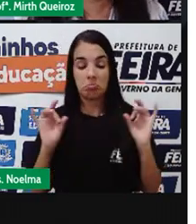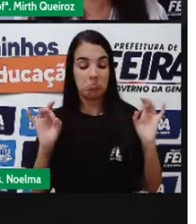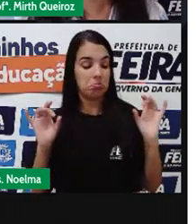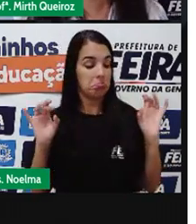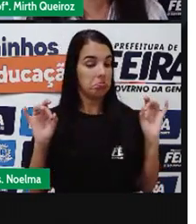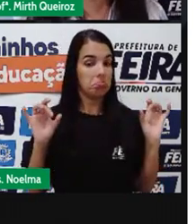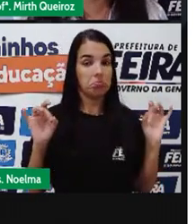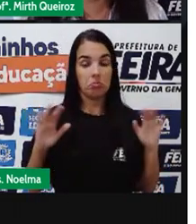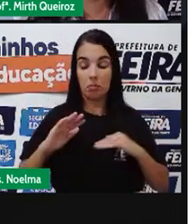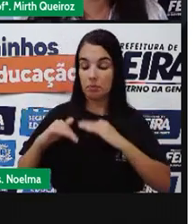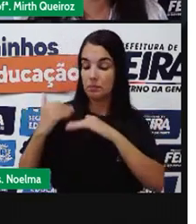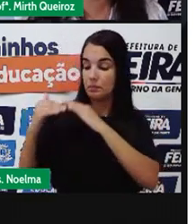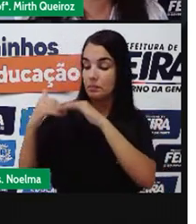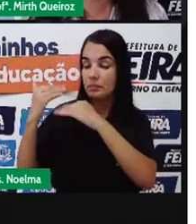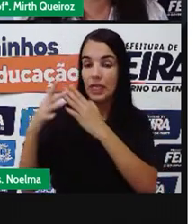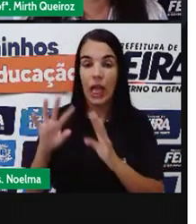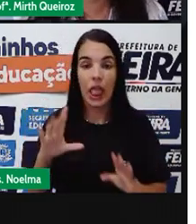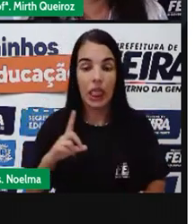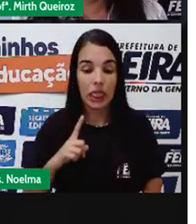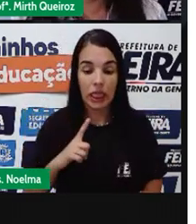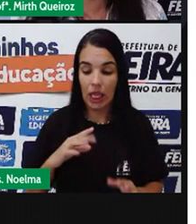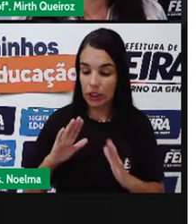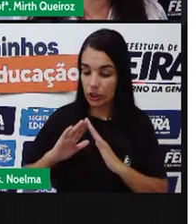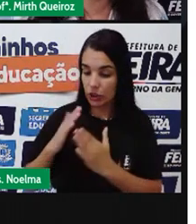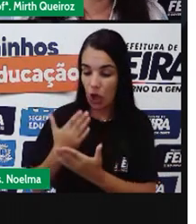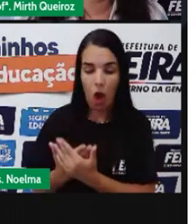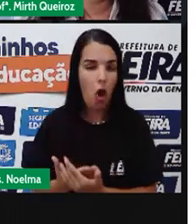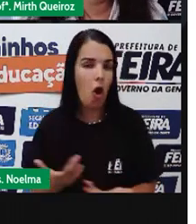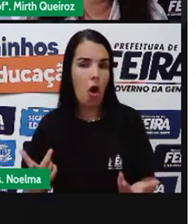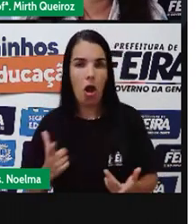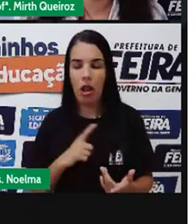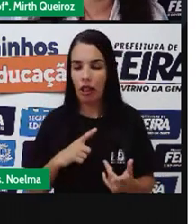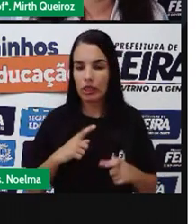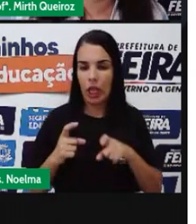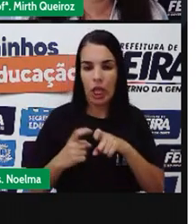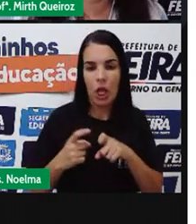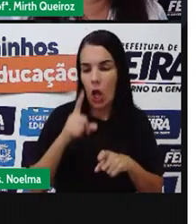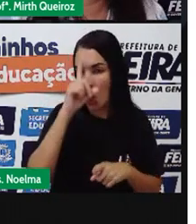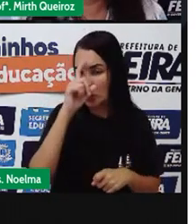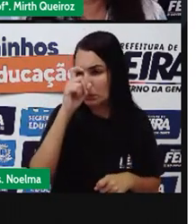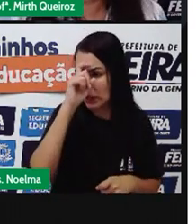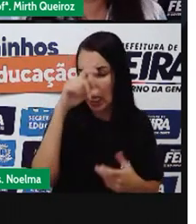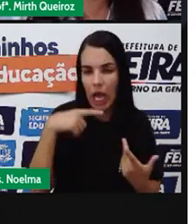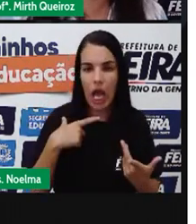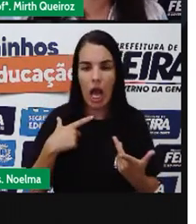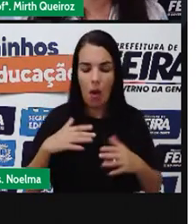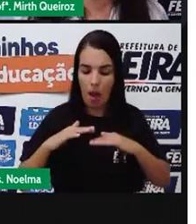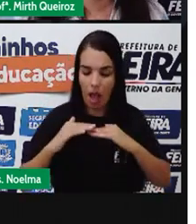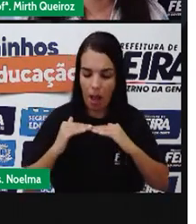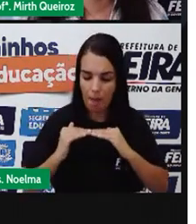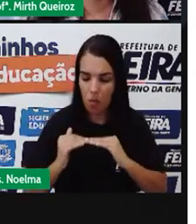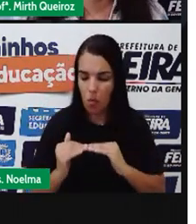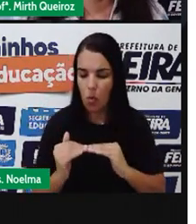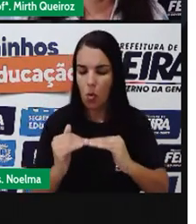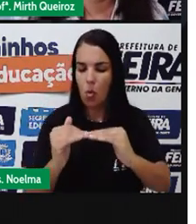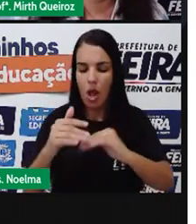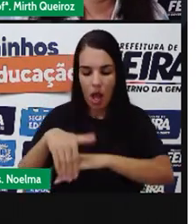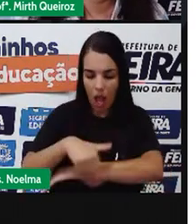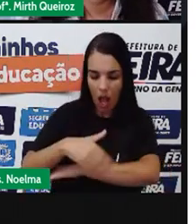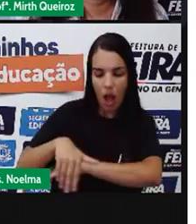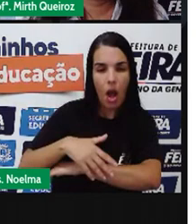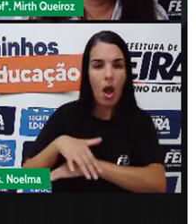Mais desenvolvidos Onde já tem Escola Onde já Onde já são Fabilitadas Onde